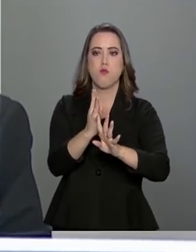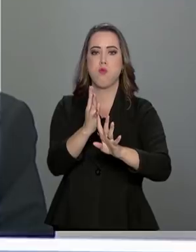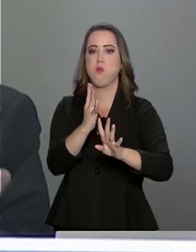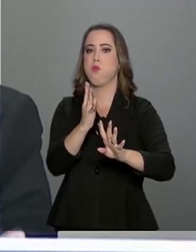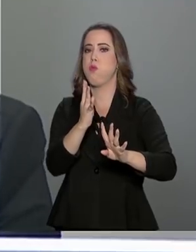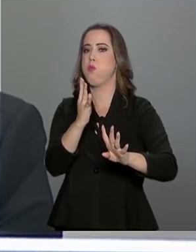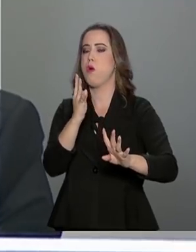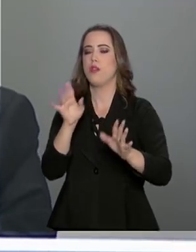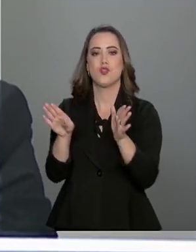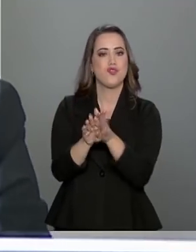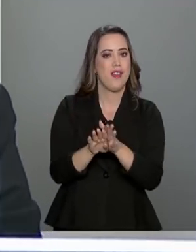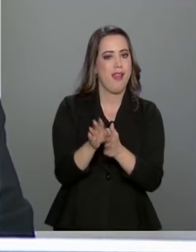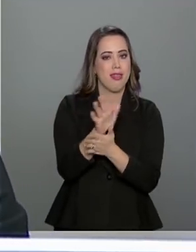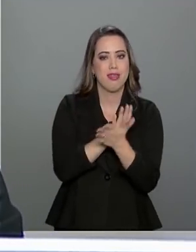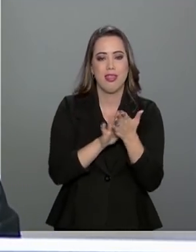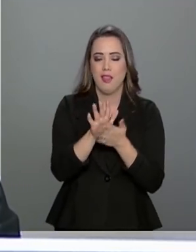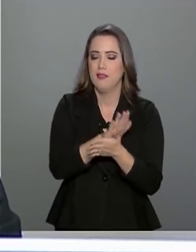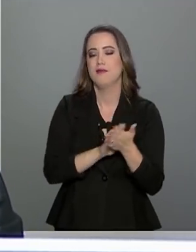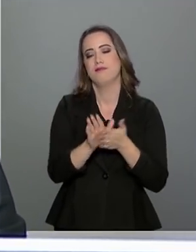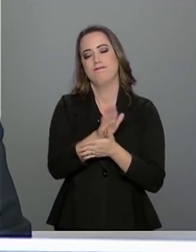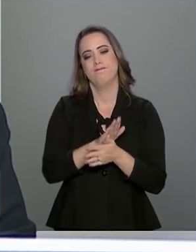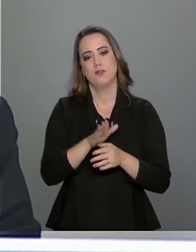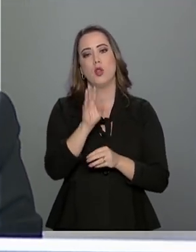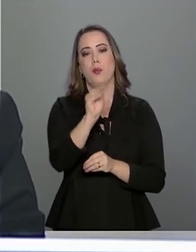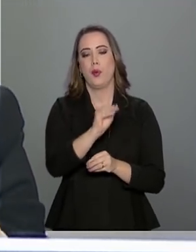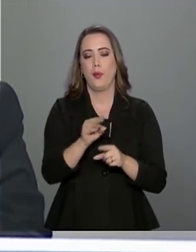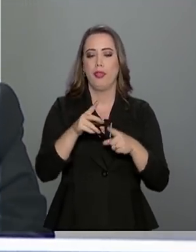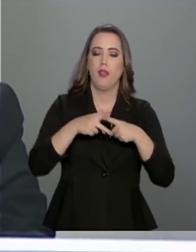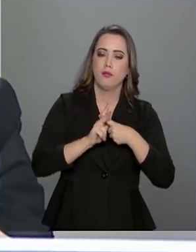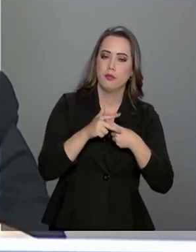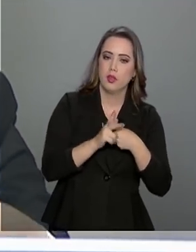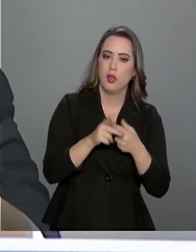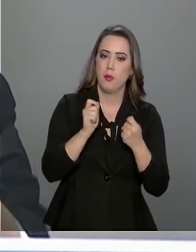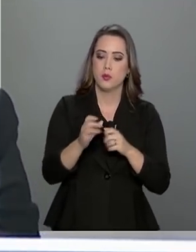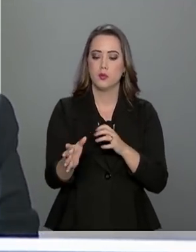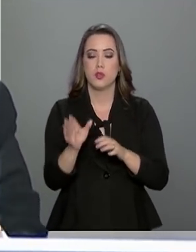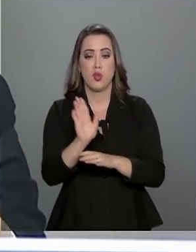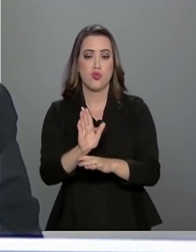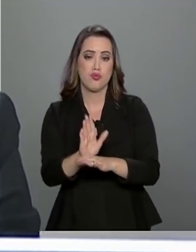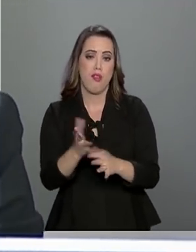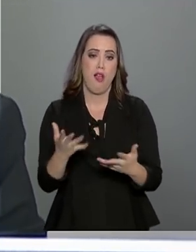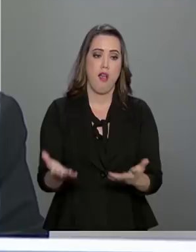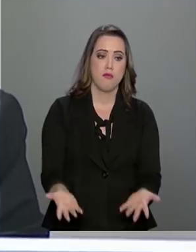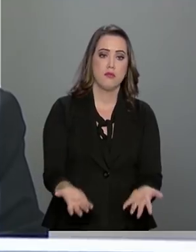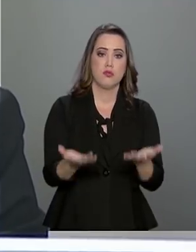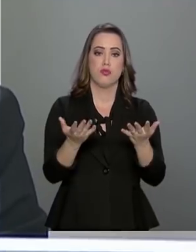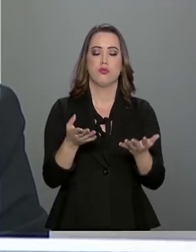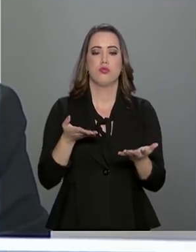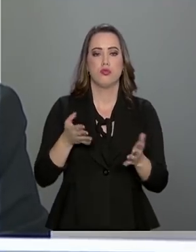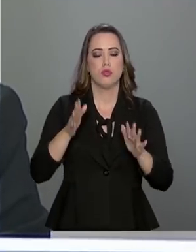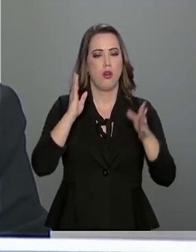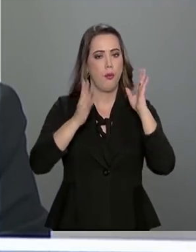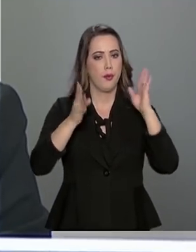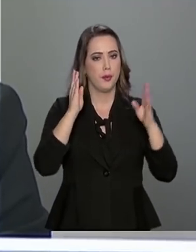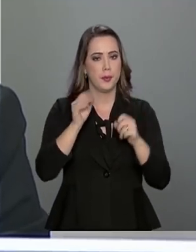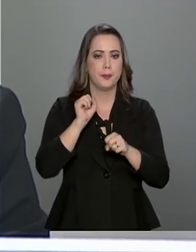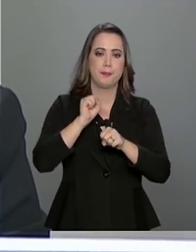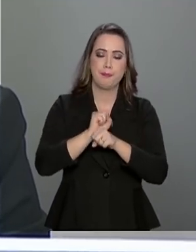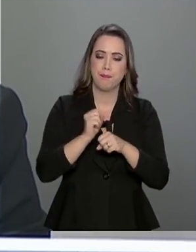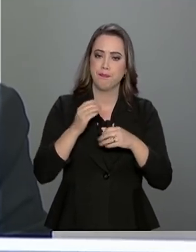chegar com os equipamentos para fazer a manutenção, permitir o resgate, né? reboque daqueles caminhões enfim